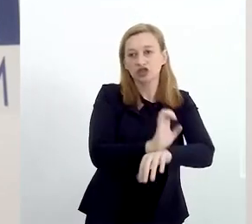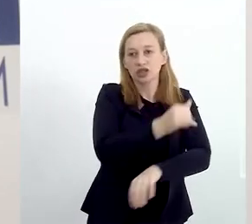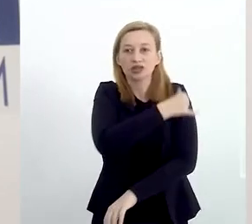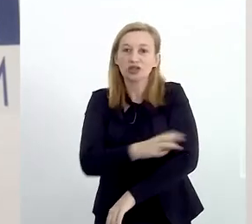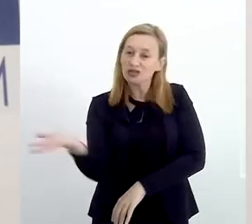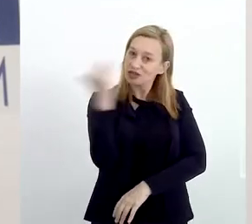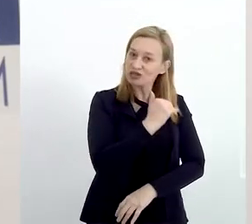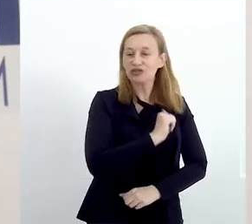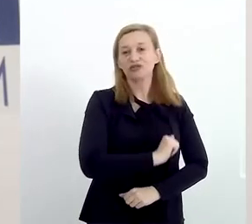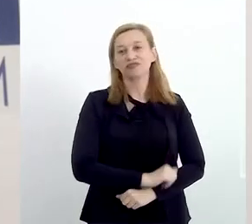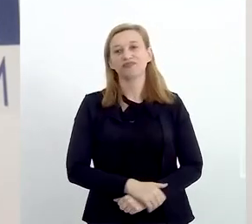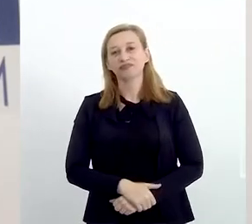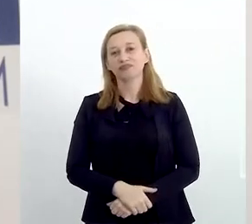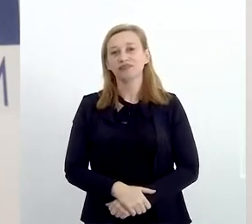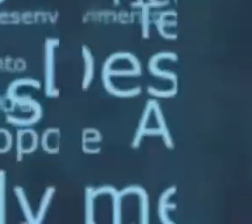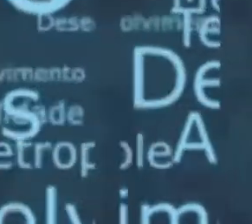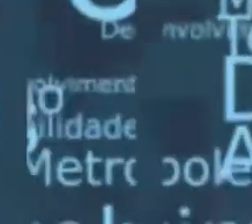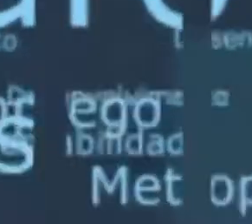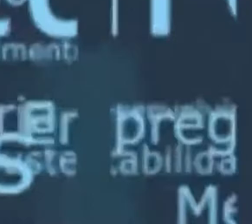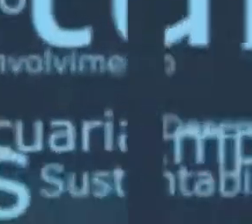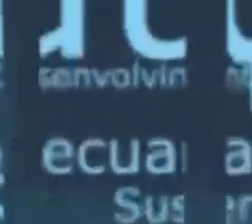estado do Rio. Vem com a gente!